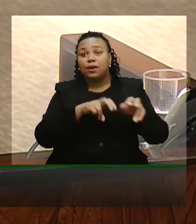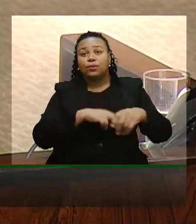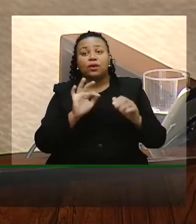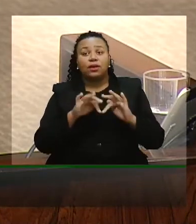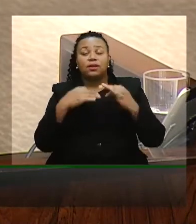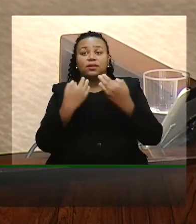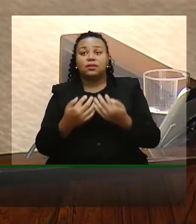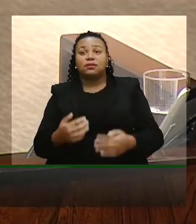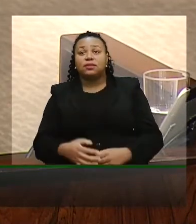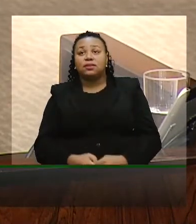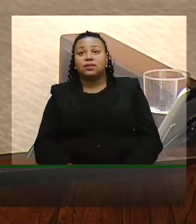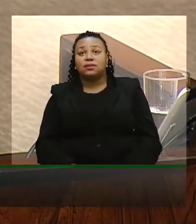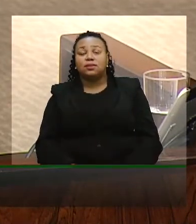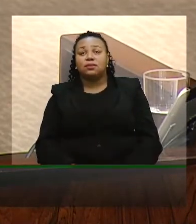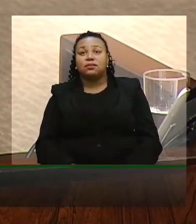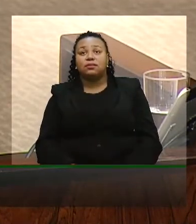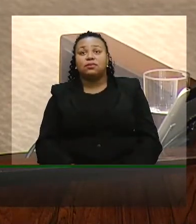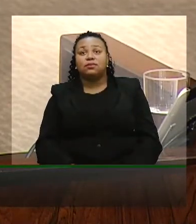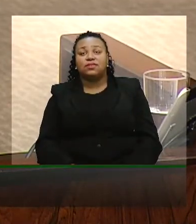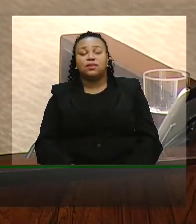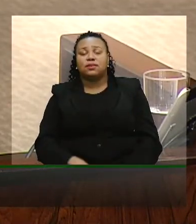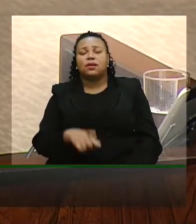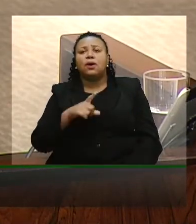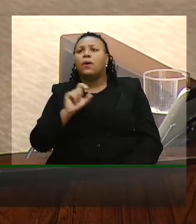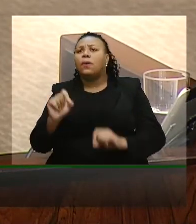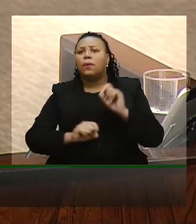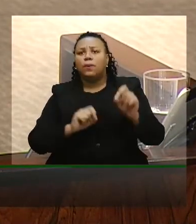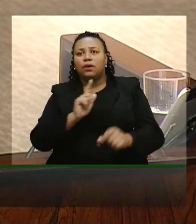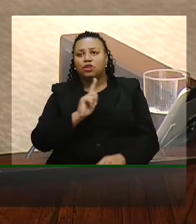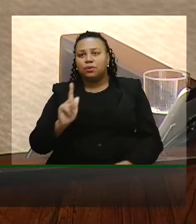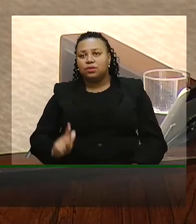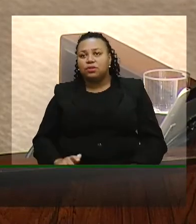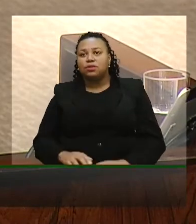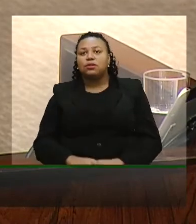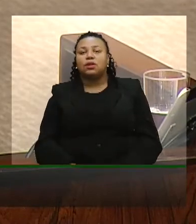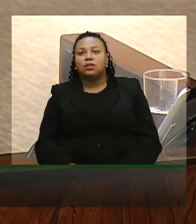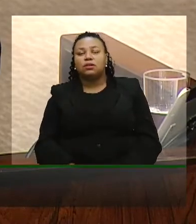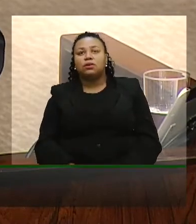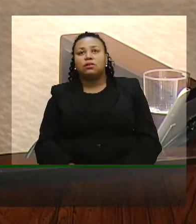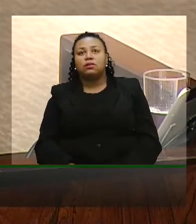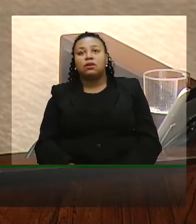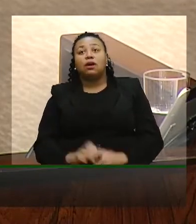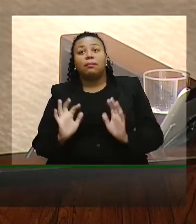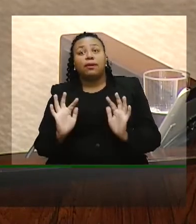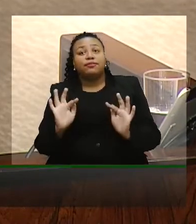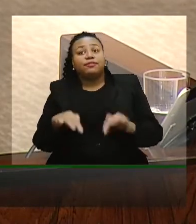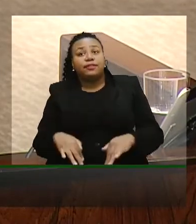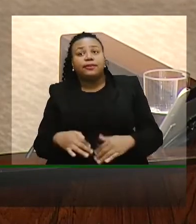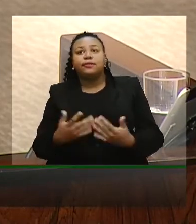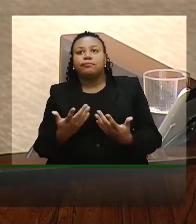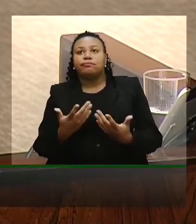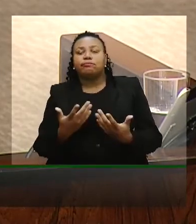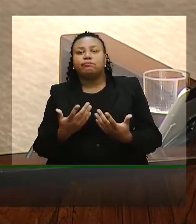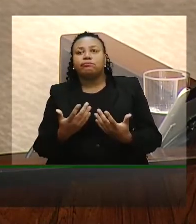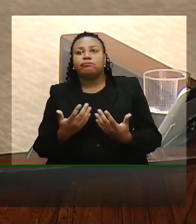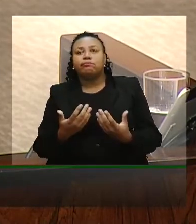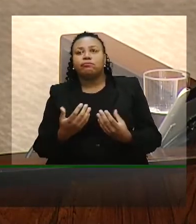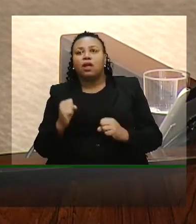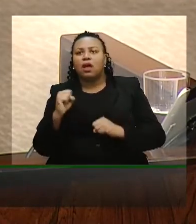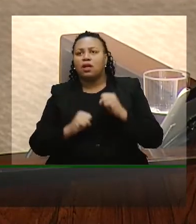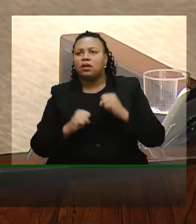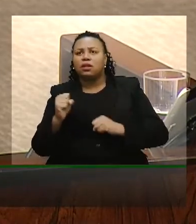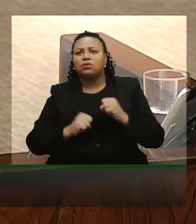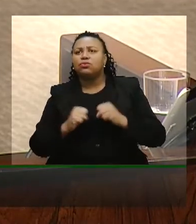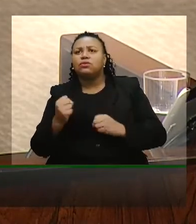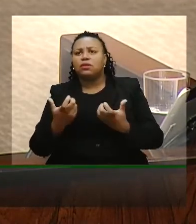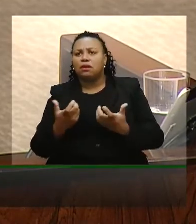familiar o que o governo está fazendo para estancar o enfraquecimento dentro da indústria do estado do